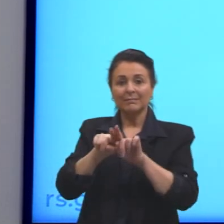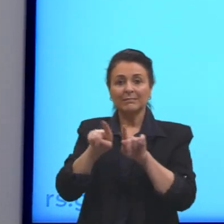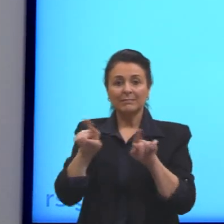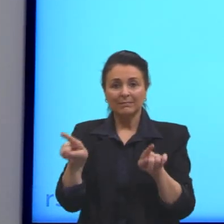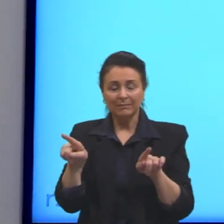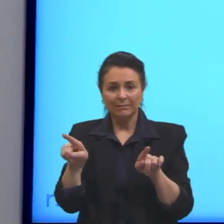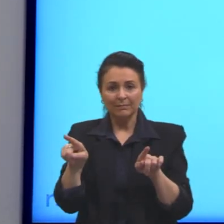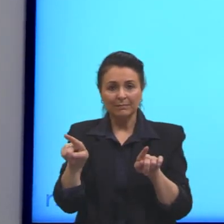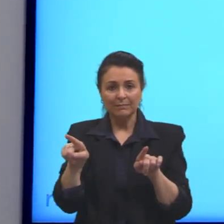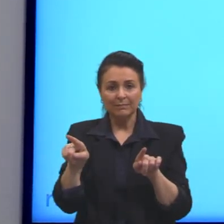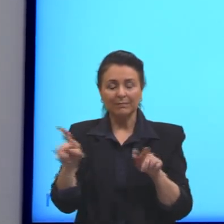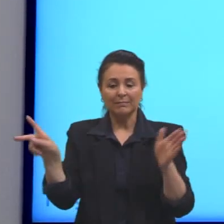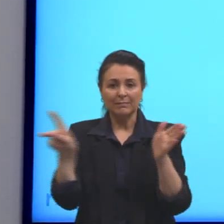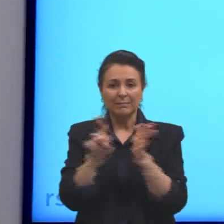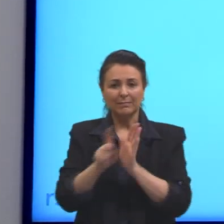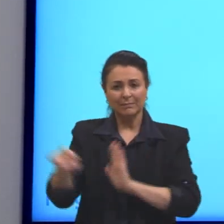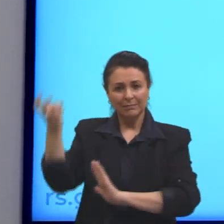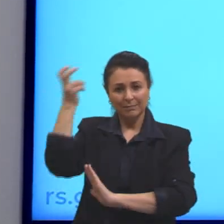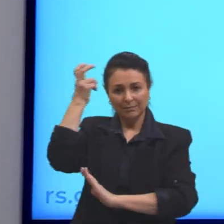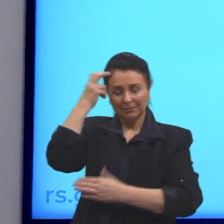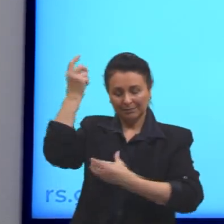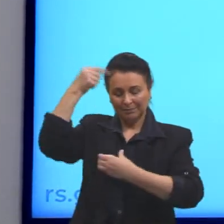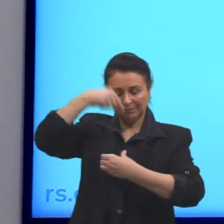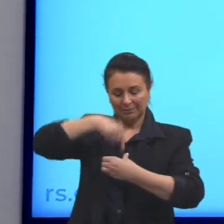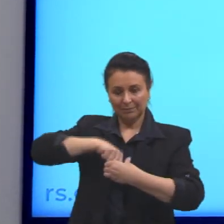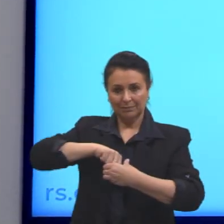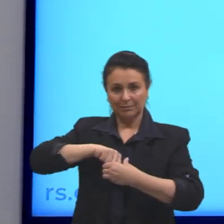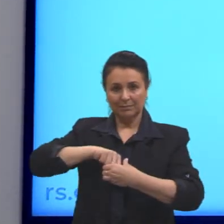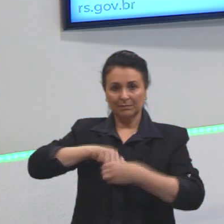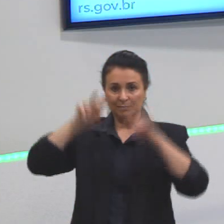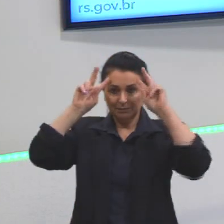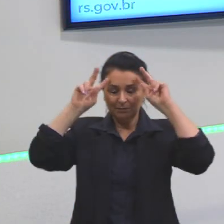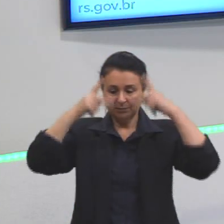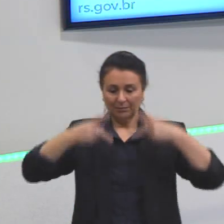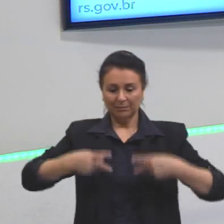a cultura. O ser humano é a cultura.